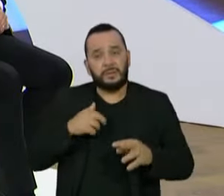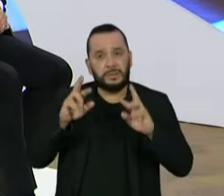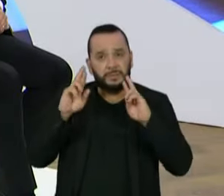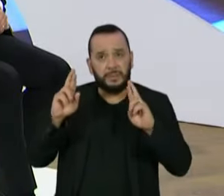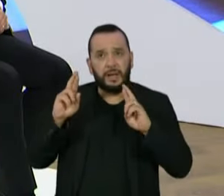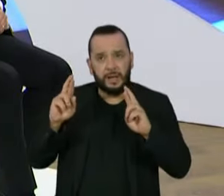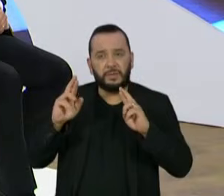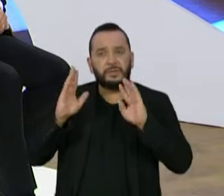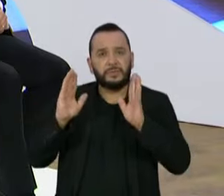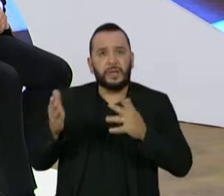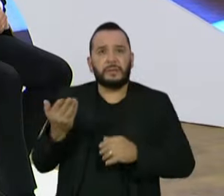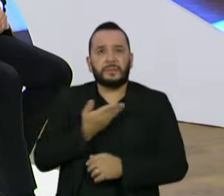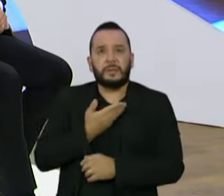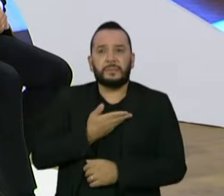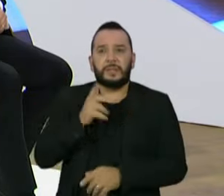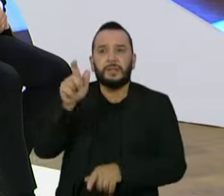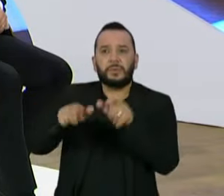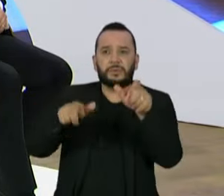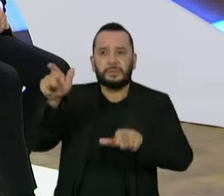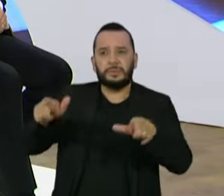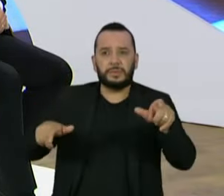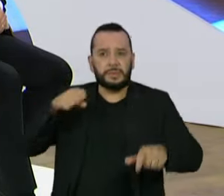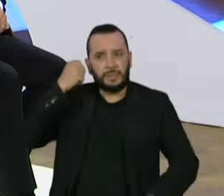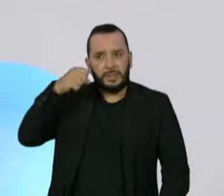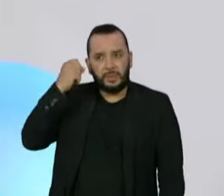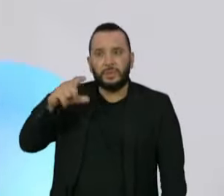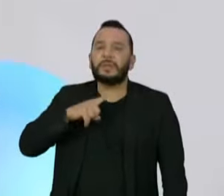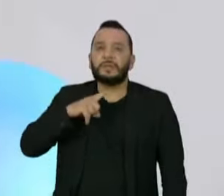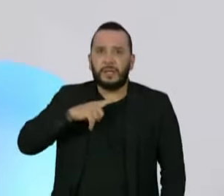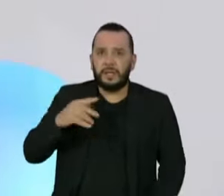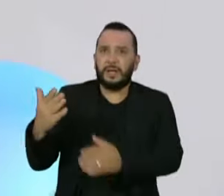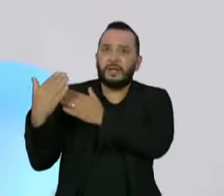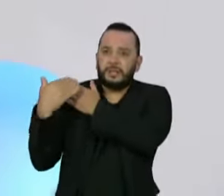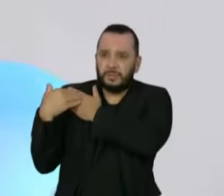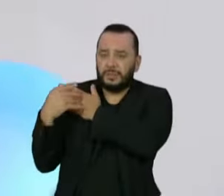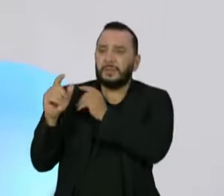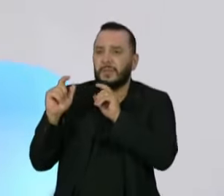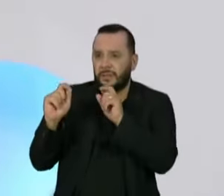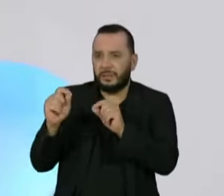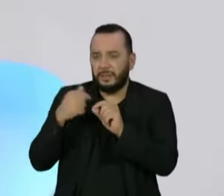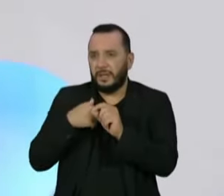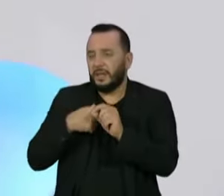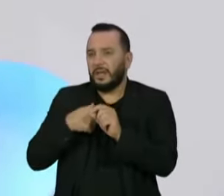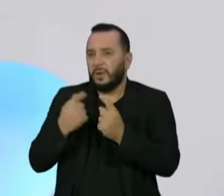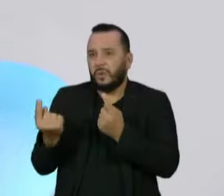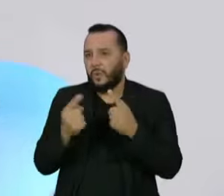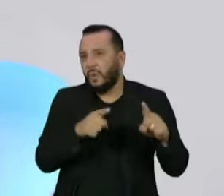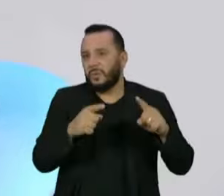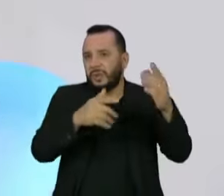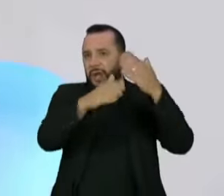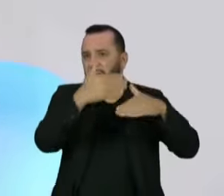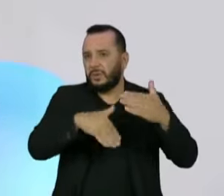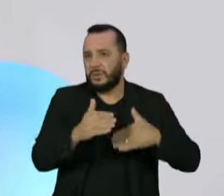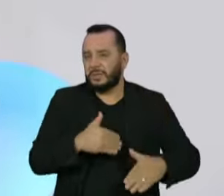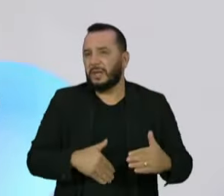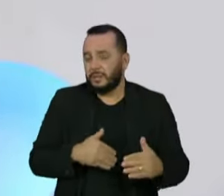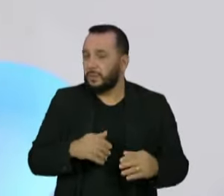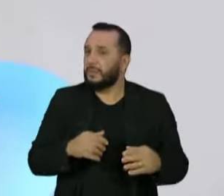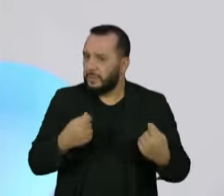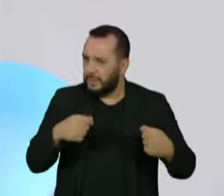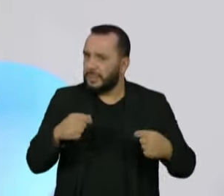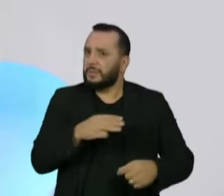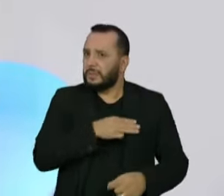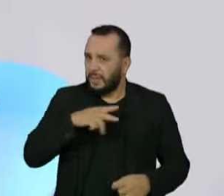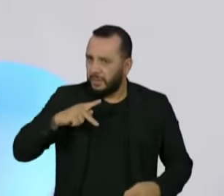tenham essa altivez, essa responsabilidade de coibir qualquer retrocesso com relação ao Ministério Público, porque